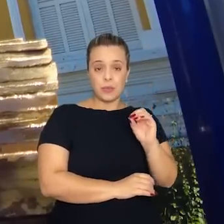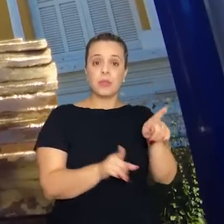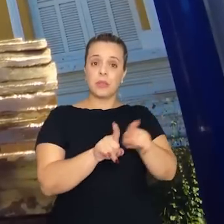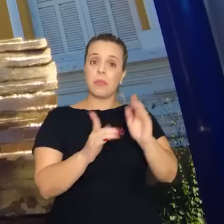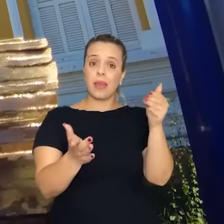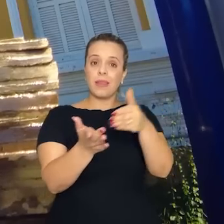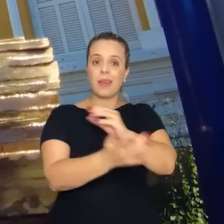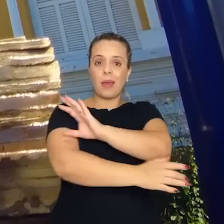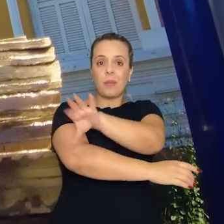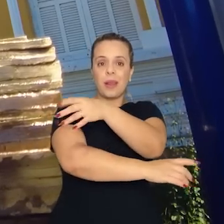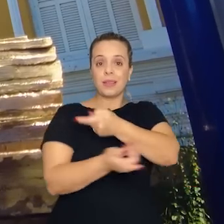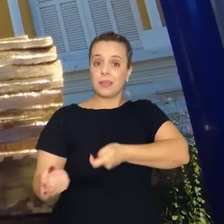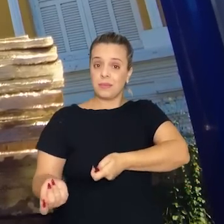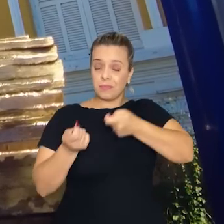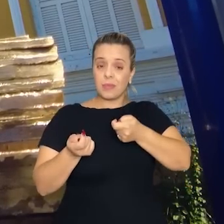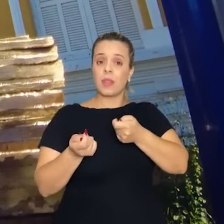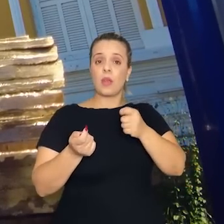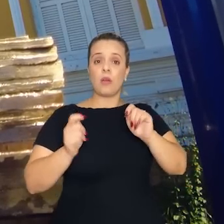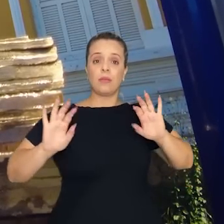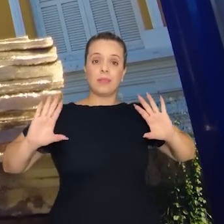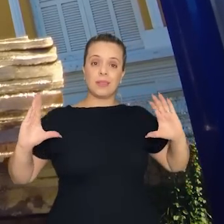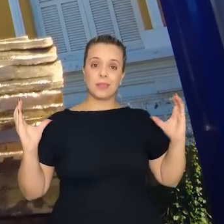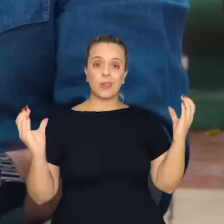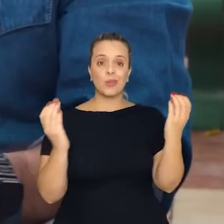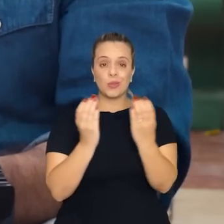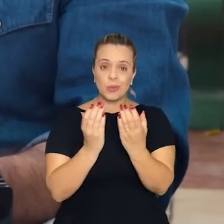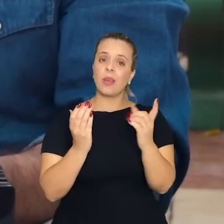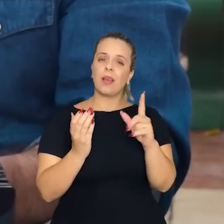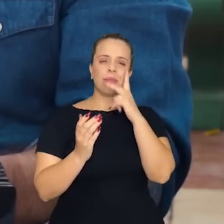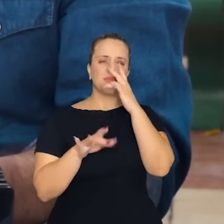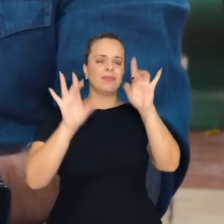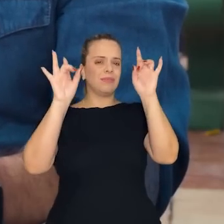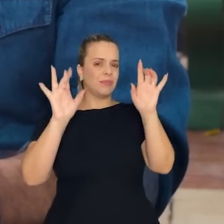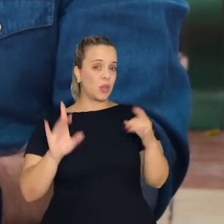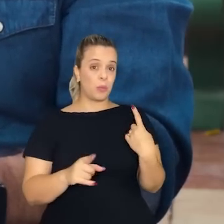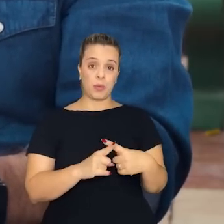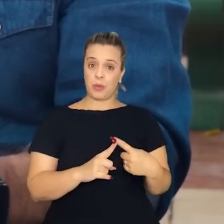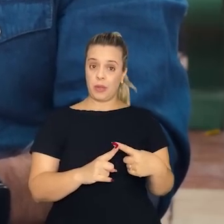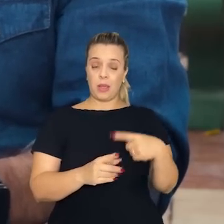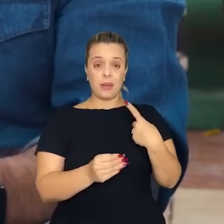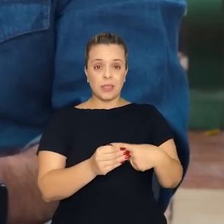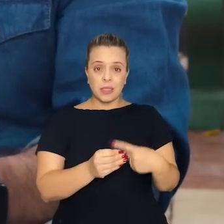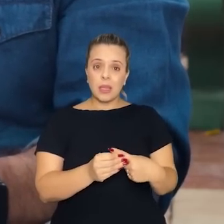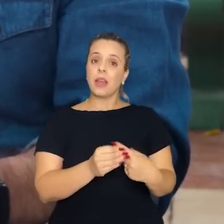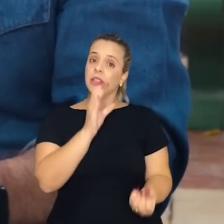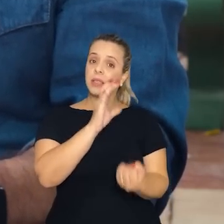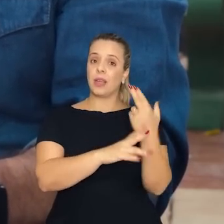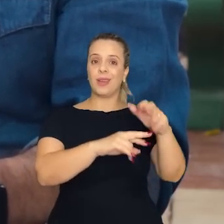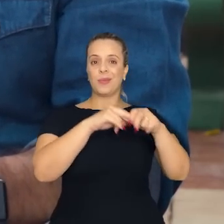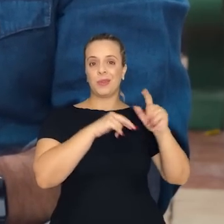formação desse conjunto, ela tem uma particularidade em Cuiabá, por ser uma cidade que veio pela navegação,